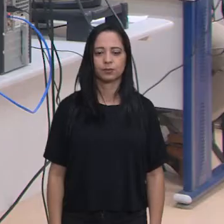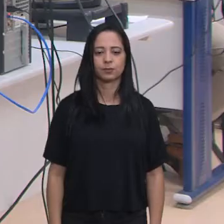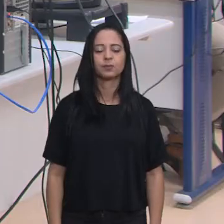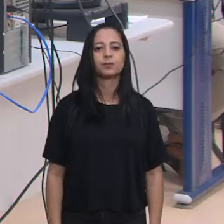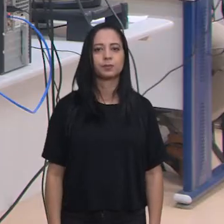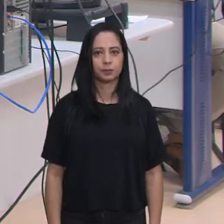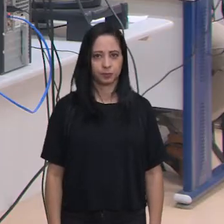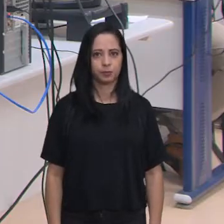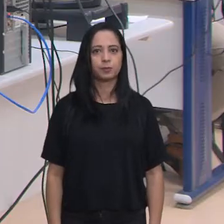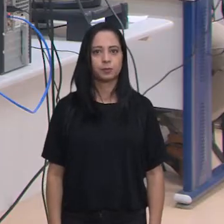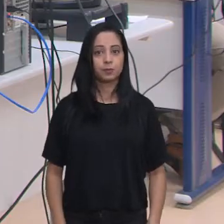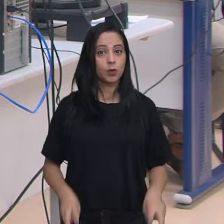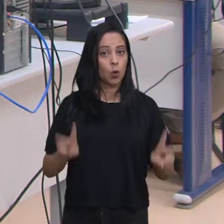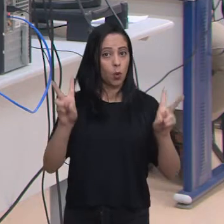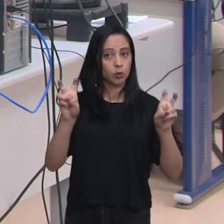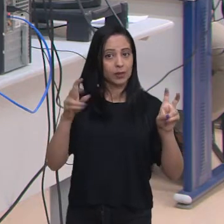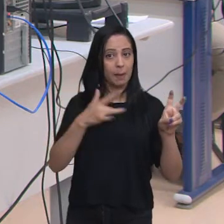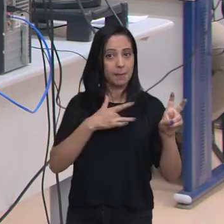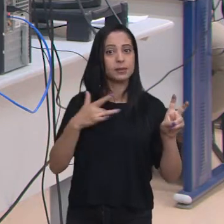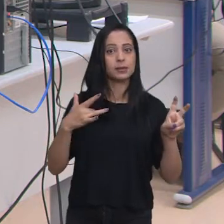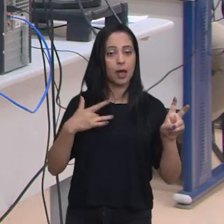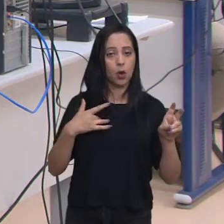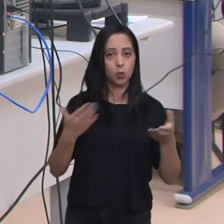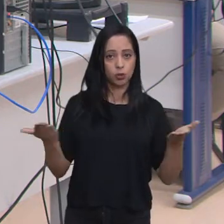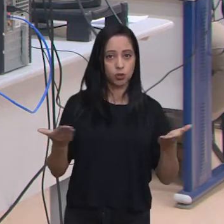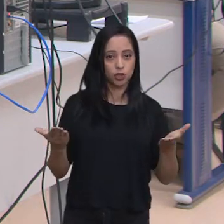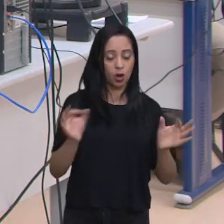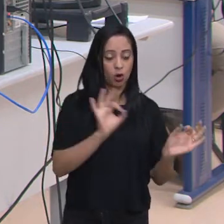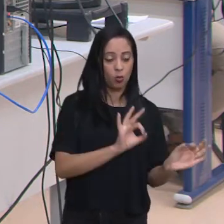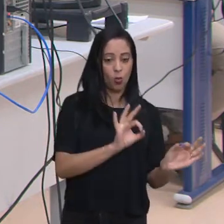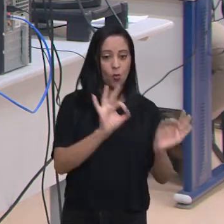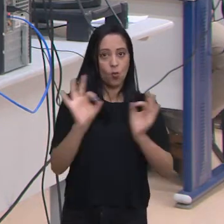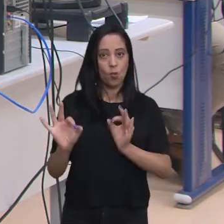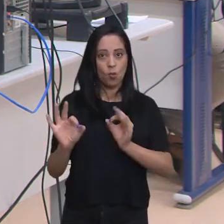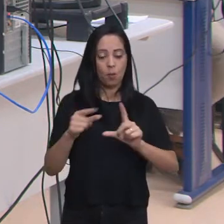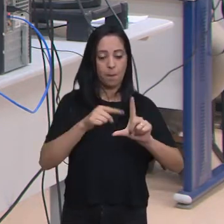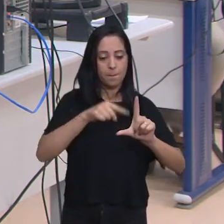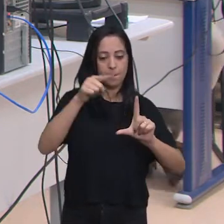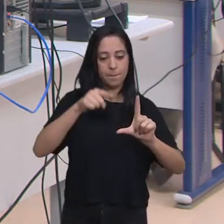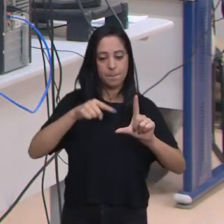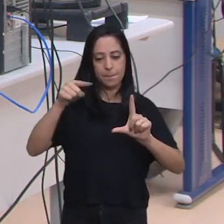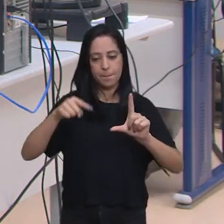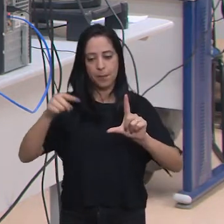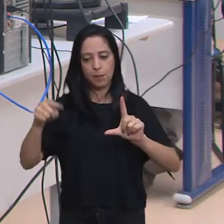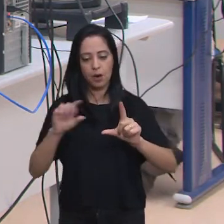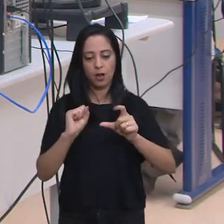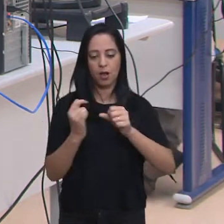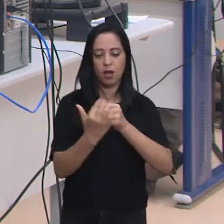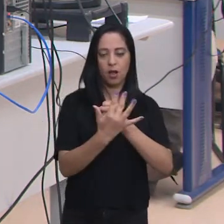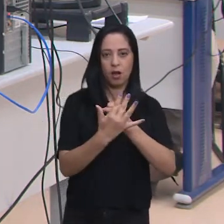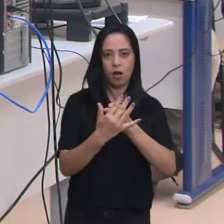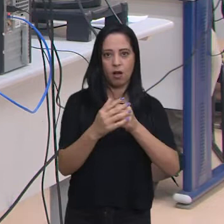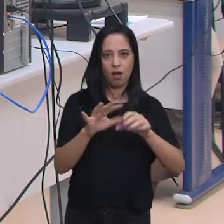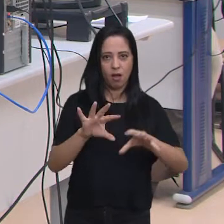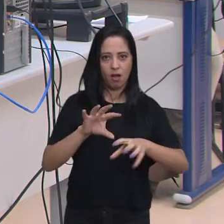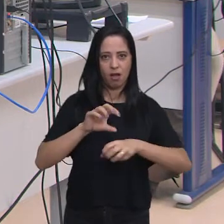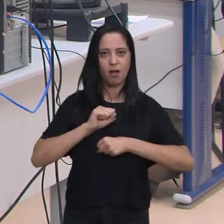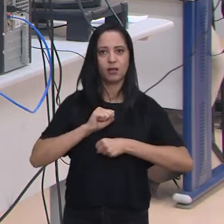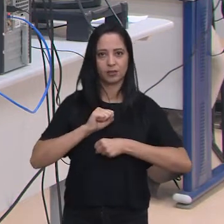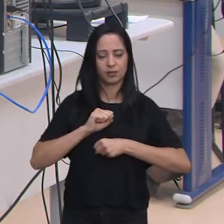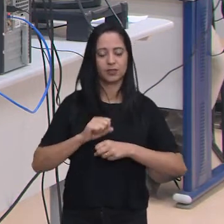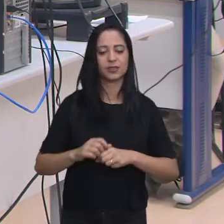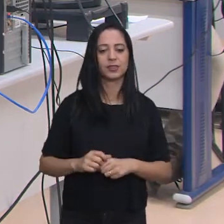E mantendo o tema da saúde, agora a gente confere o balanço atualizado do número de casos de Covid-19 aqui em São José,